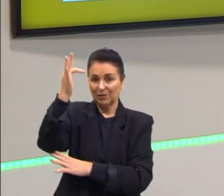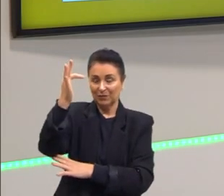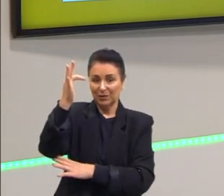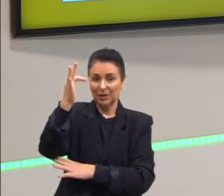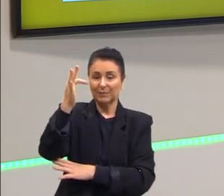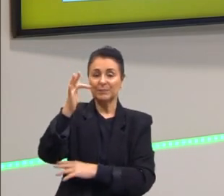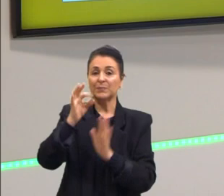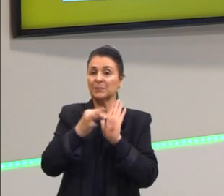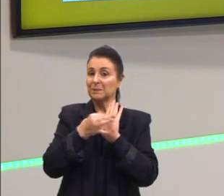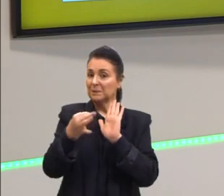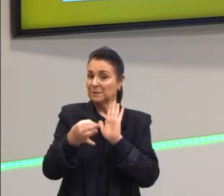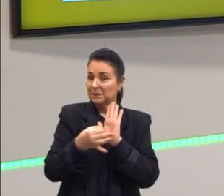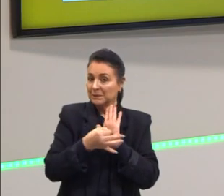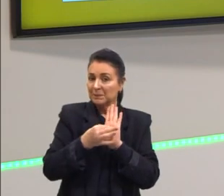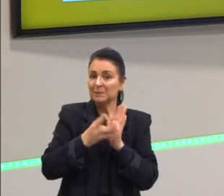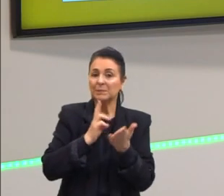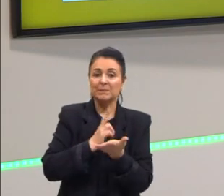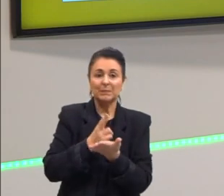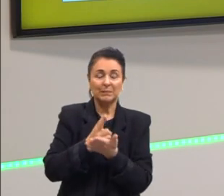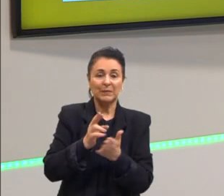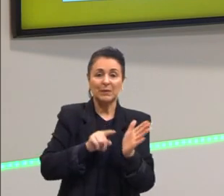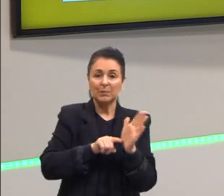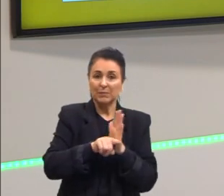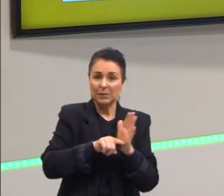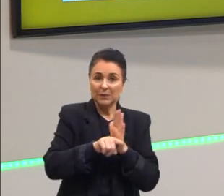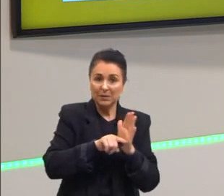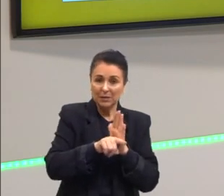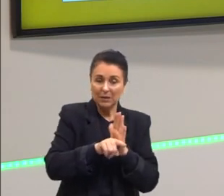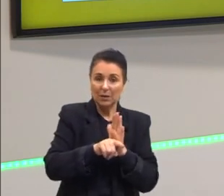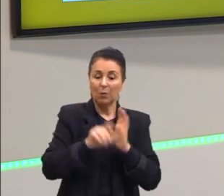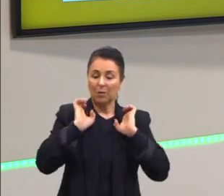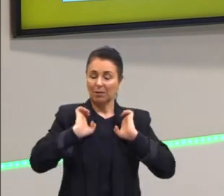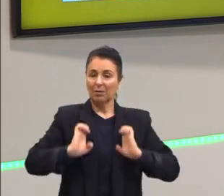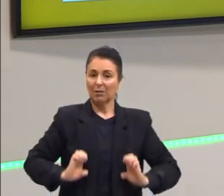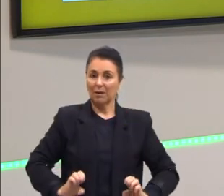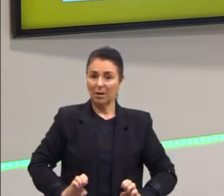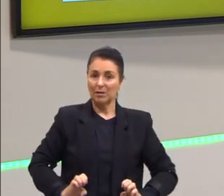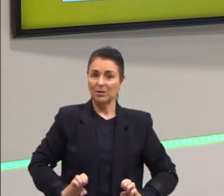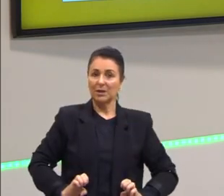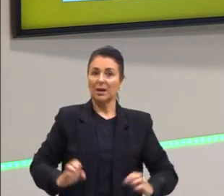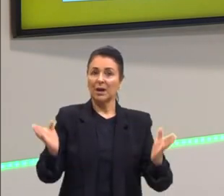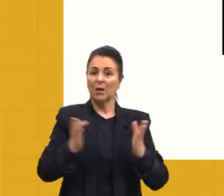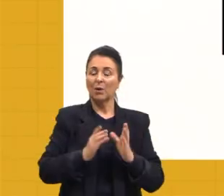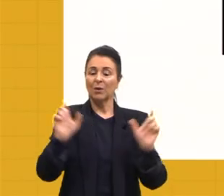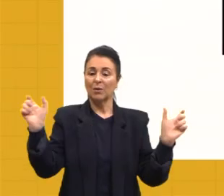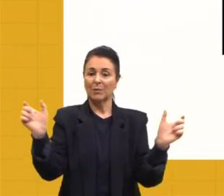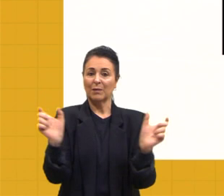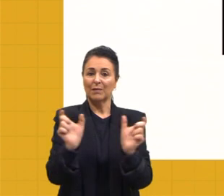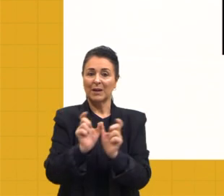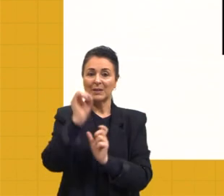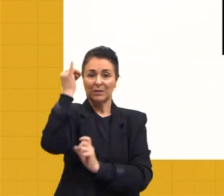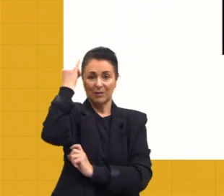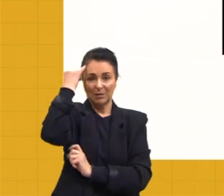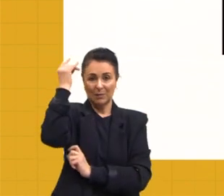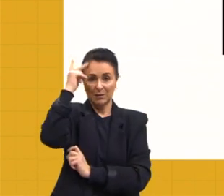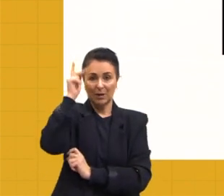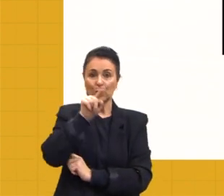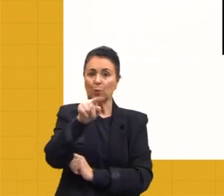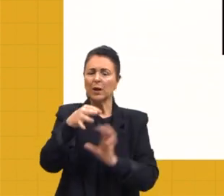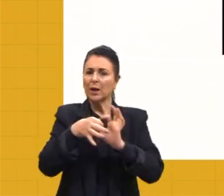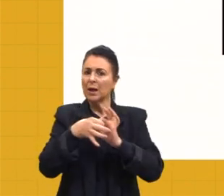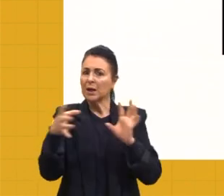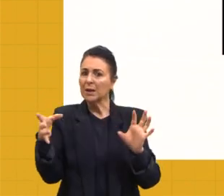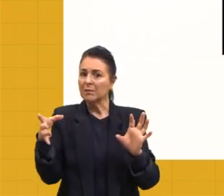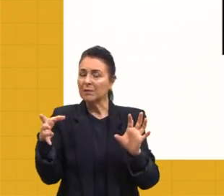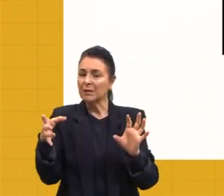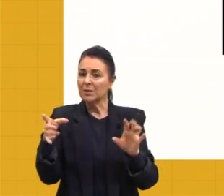Sugiro a você que continue pesquisando, continue se aprofundando na questão da ética. Para fechar todas, deixo aqui uma frase do Kant. Você é livre no